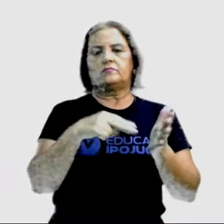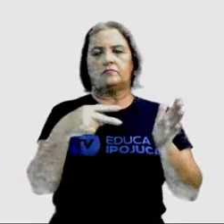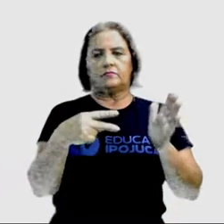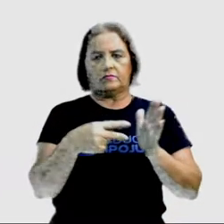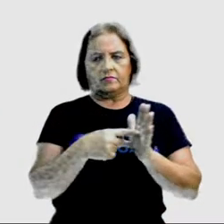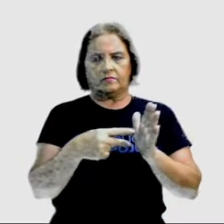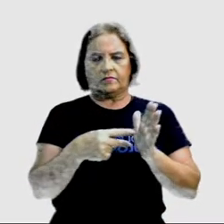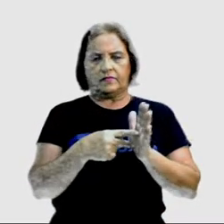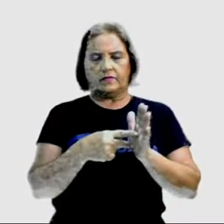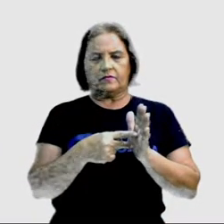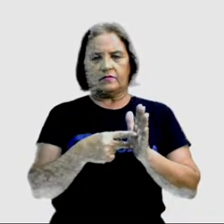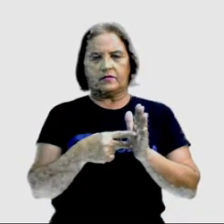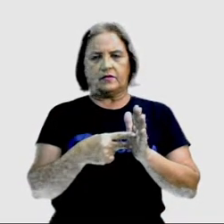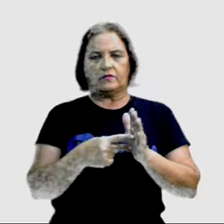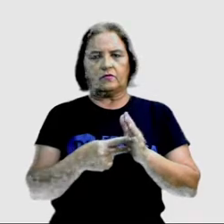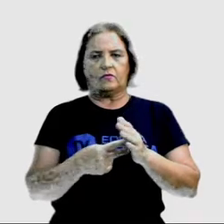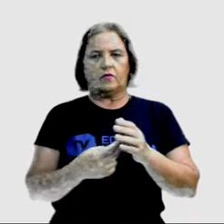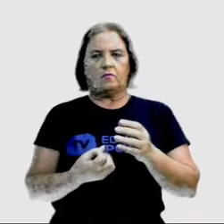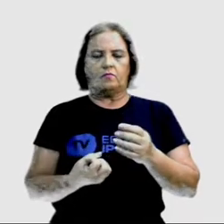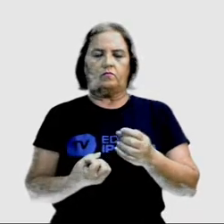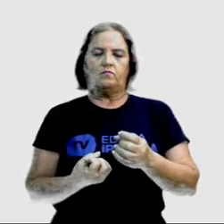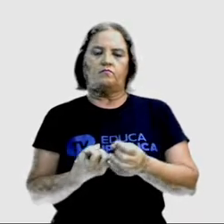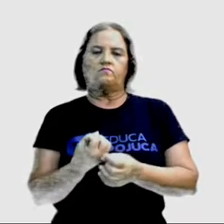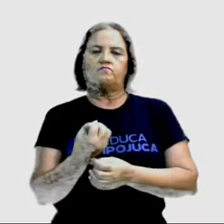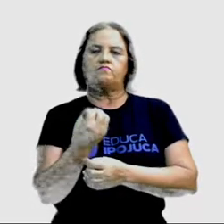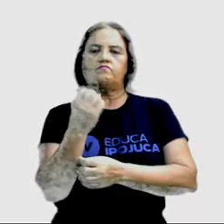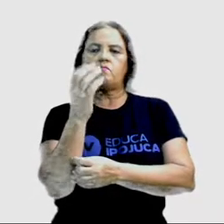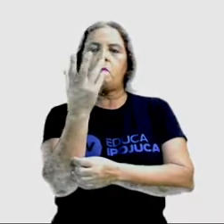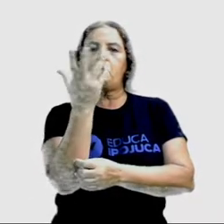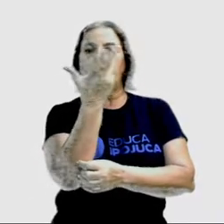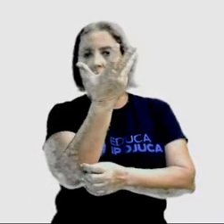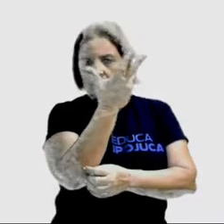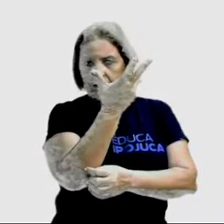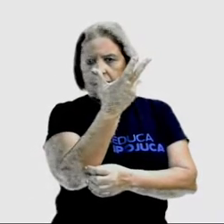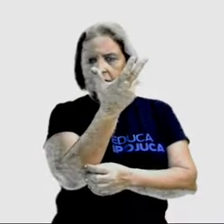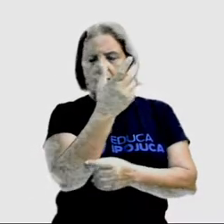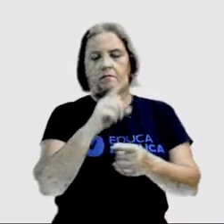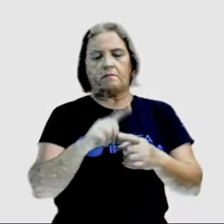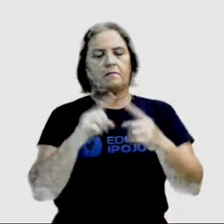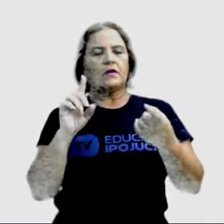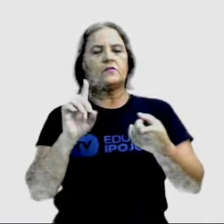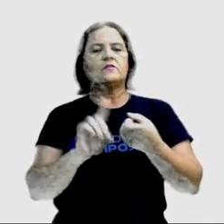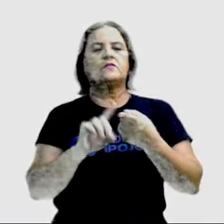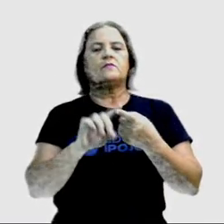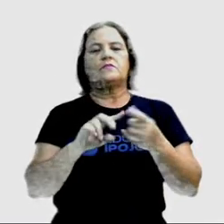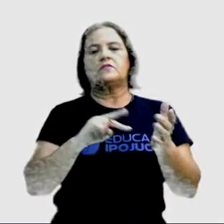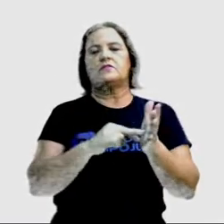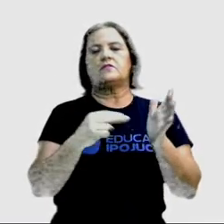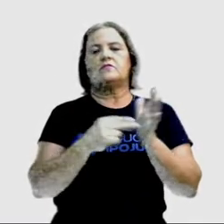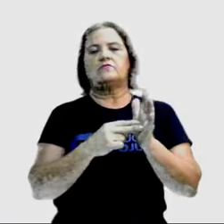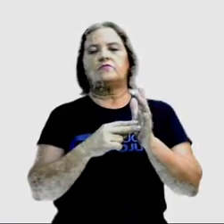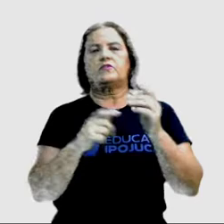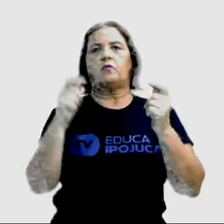palavra planta. Tá bom? Mas também pode ser usina. Então eu tenho aqui Eu